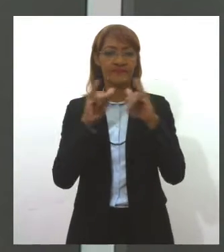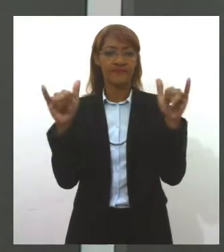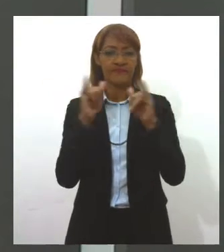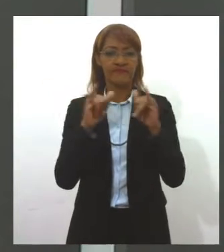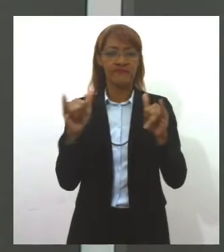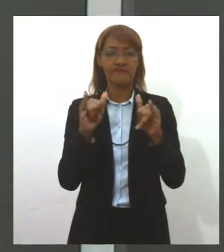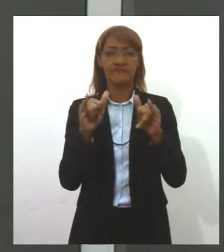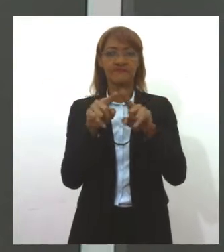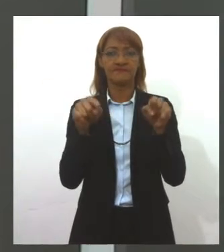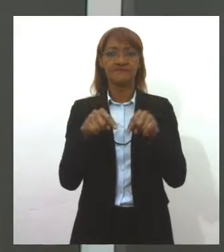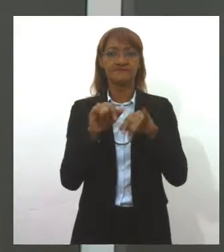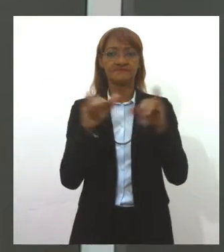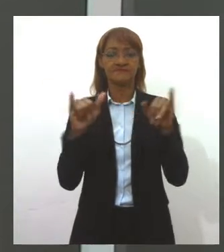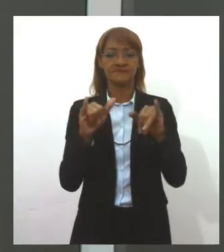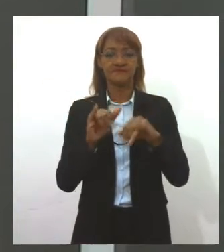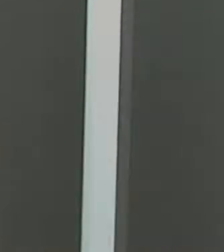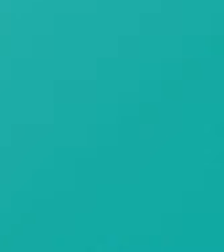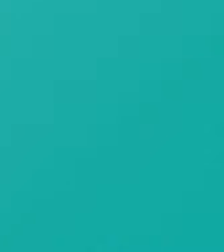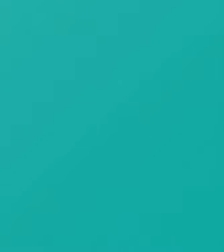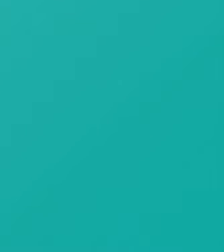a Agência de Notícias, a Lese.